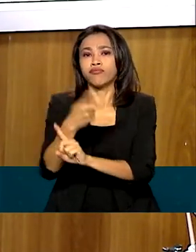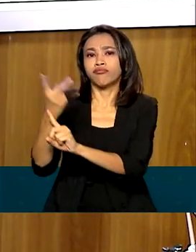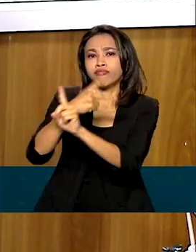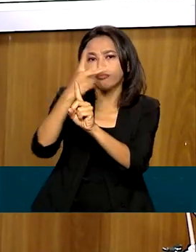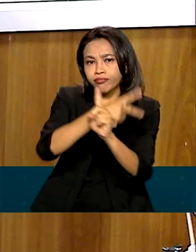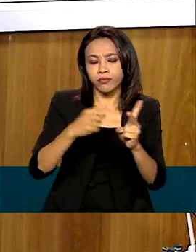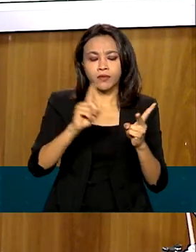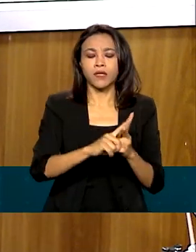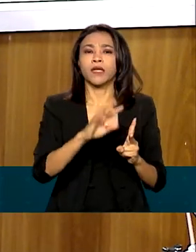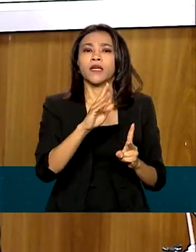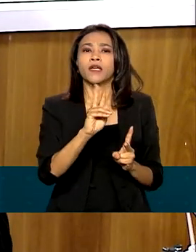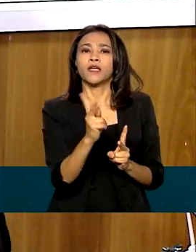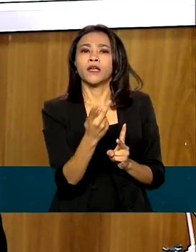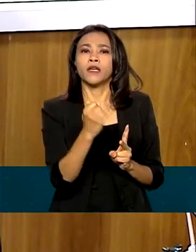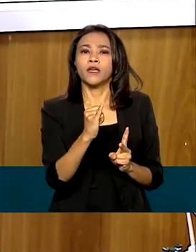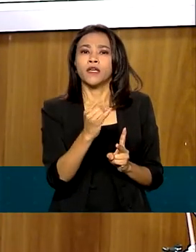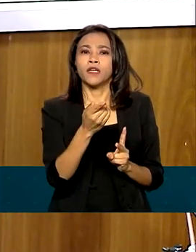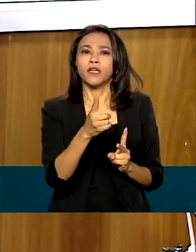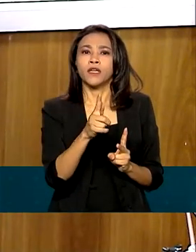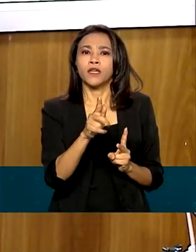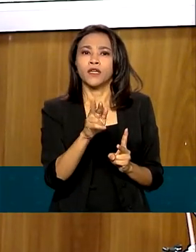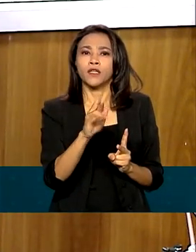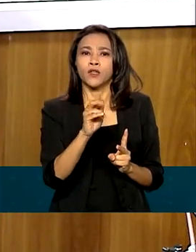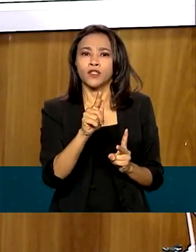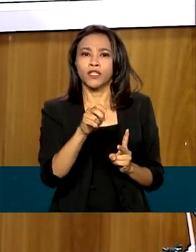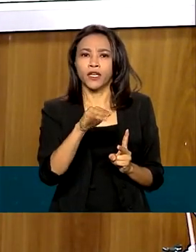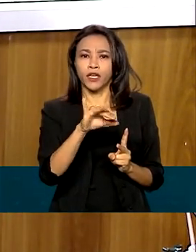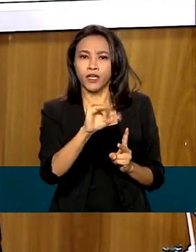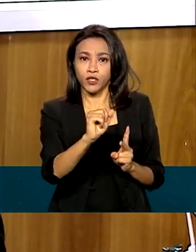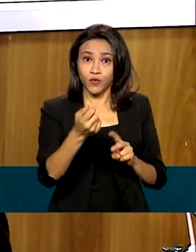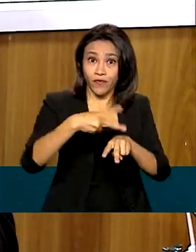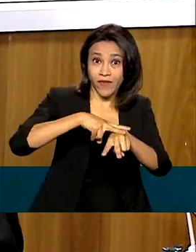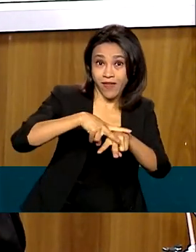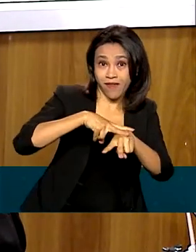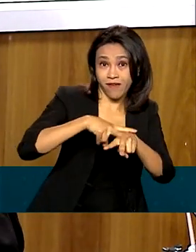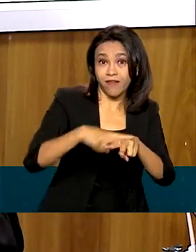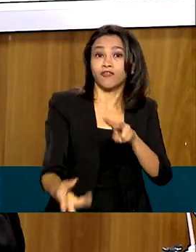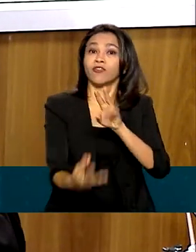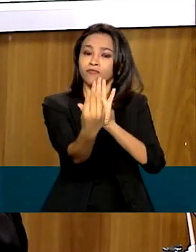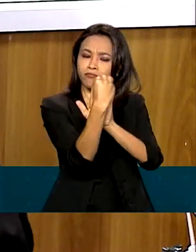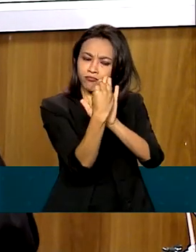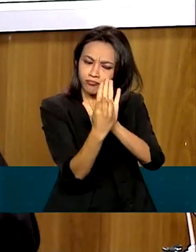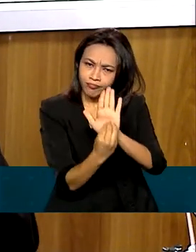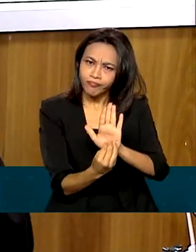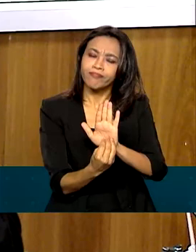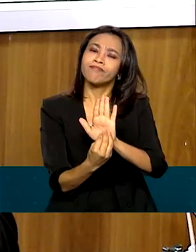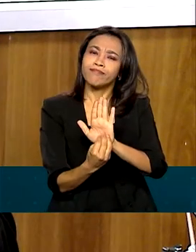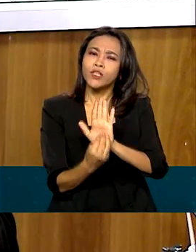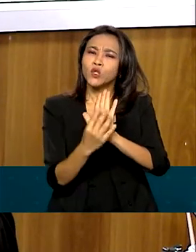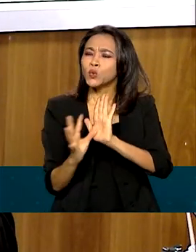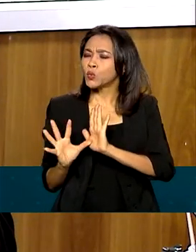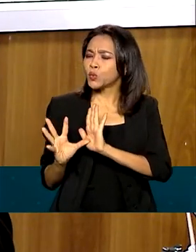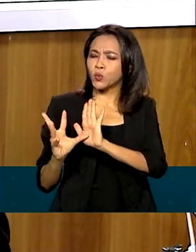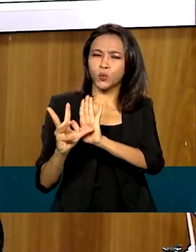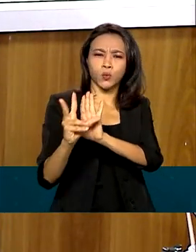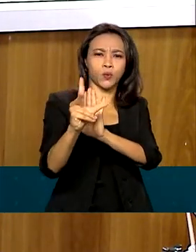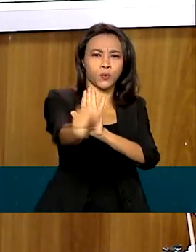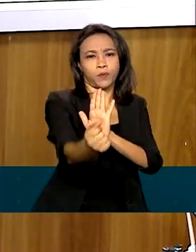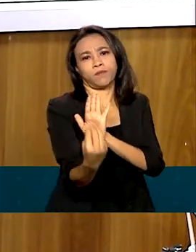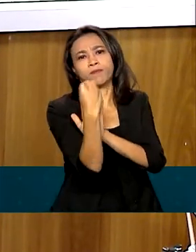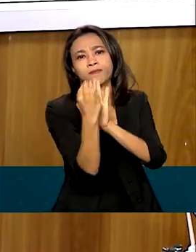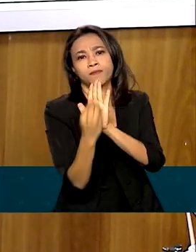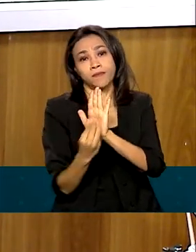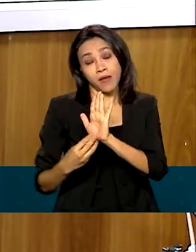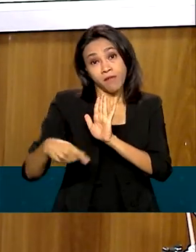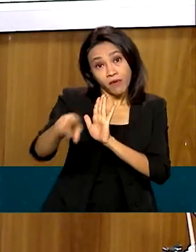hidrogênio de baixo carbono, o famoso hidrogênio verde. Ou seja, nós vamos ter todo o marco legal para você